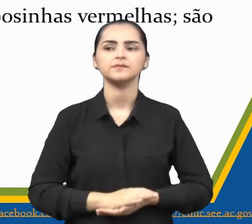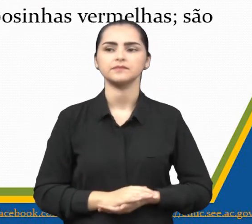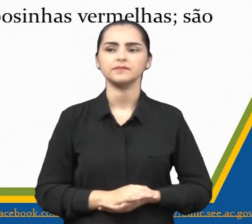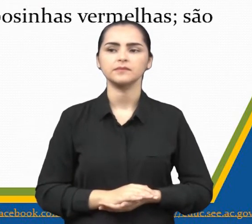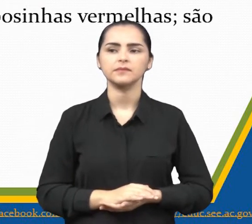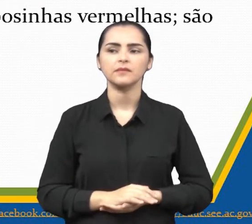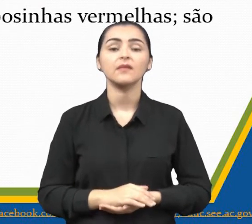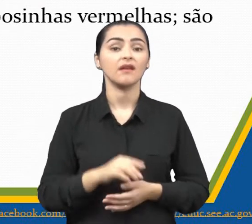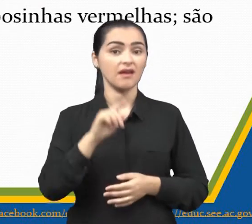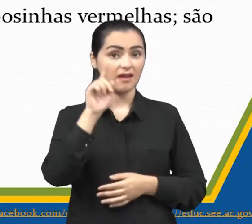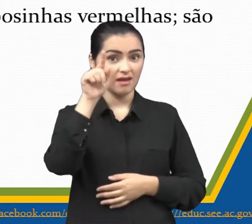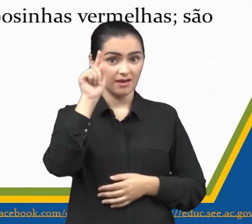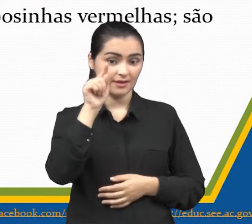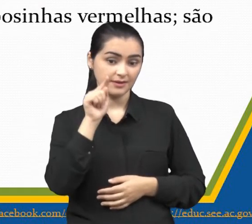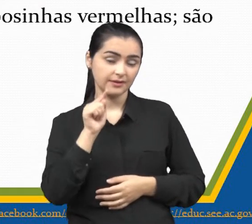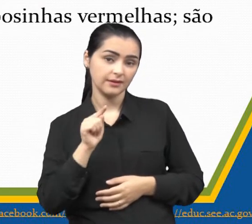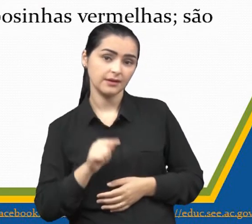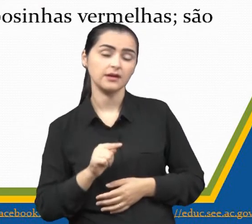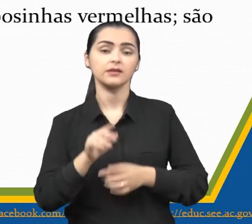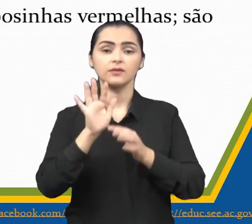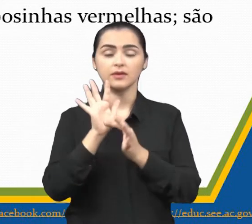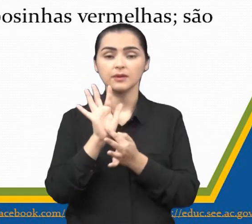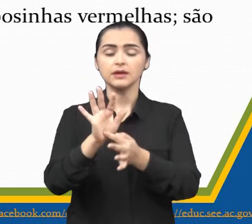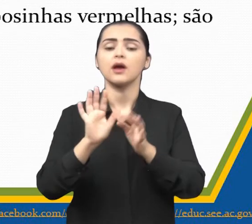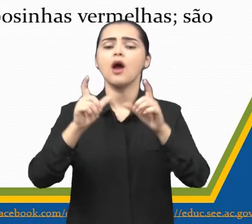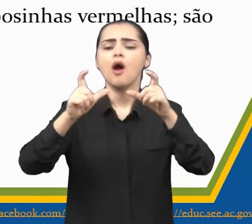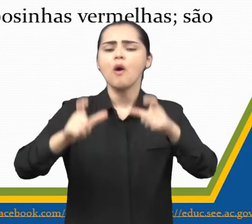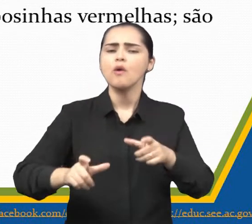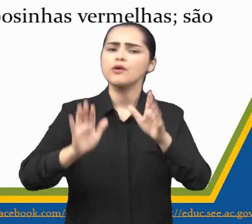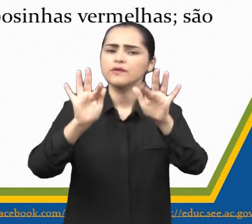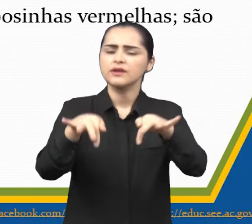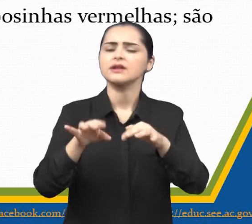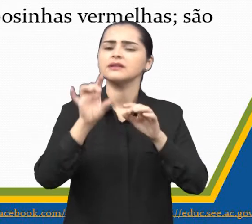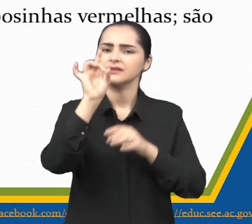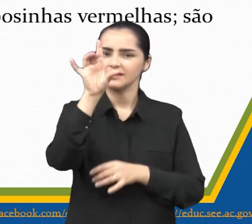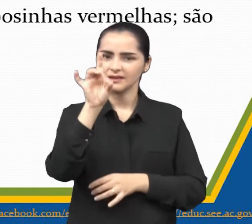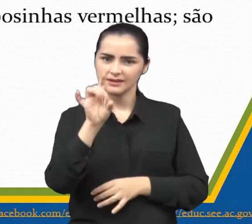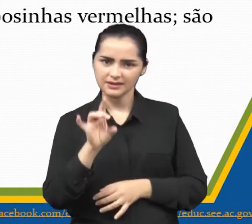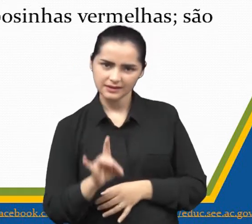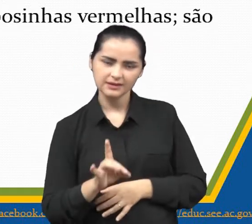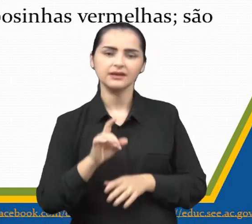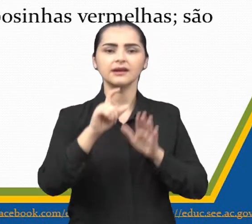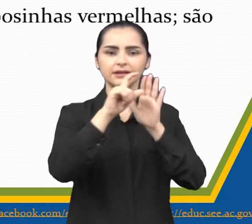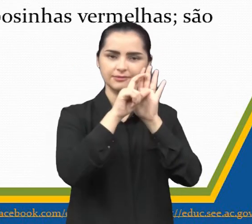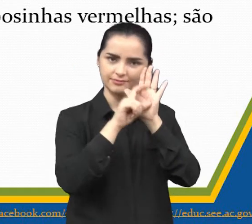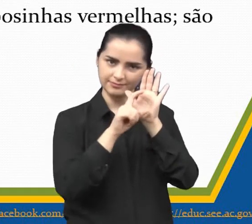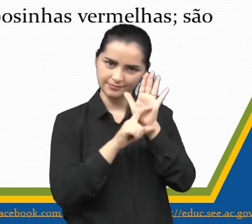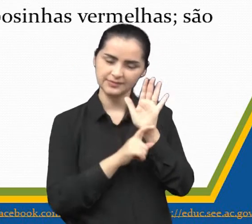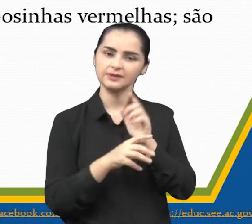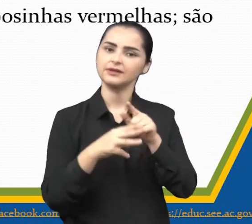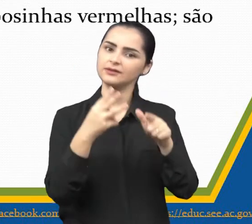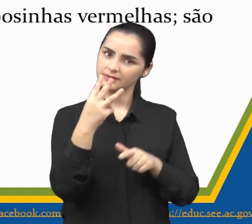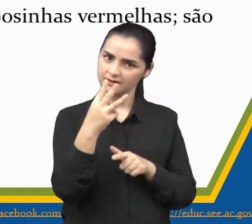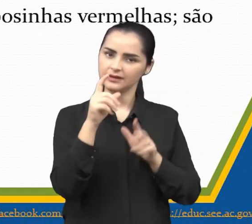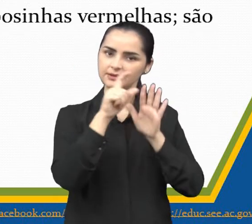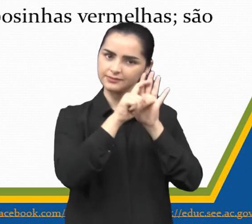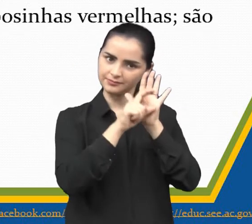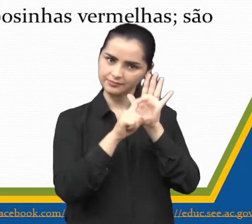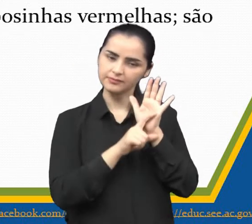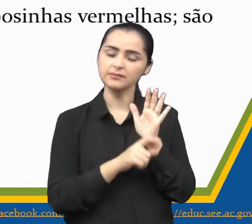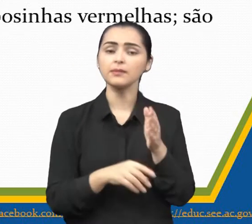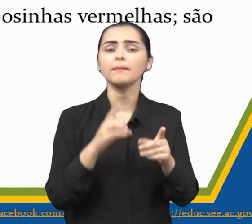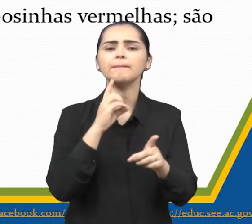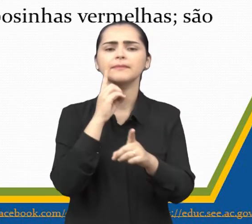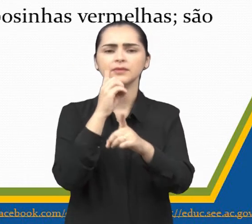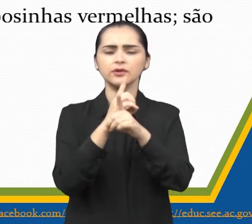Esse sinal mostra onde termina cada parágrafo, que são três, como a gente já acabou de ver. No primeiro, a gente vai localizar aí a